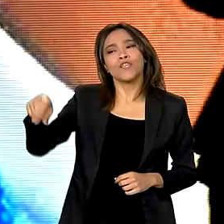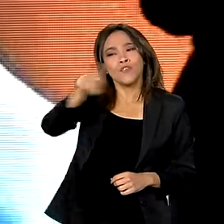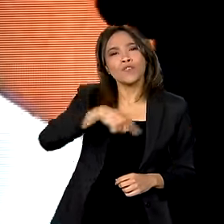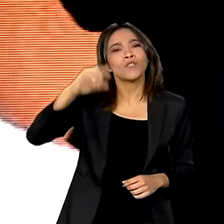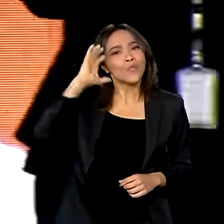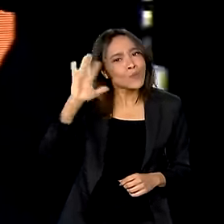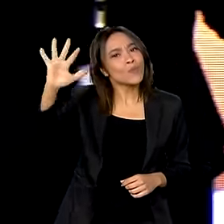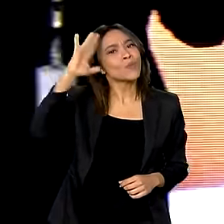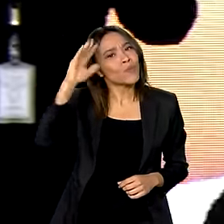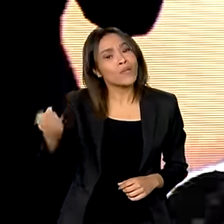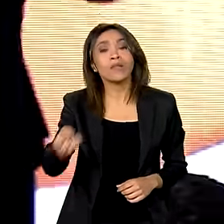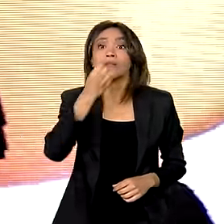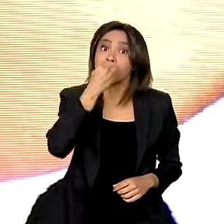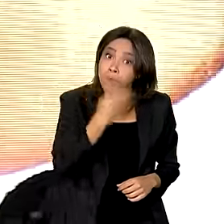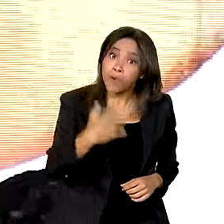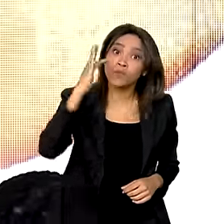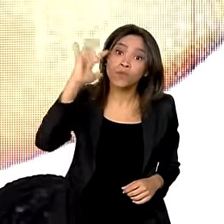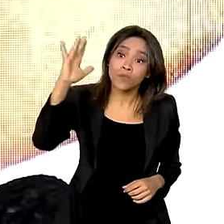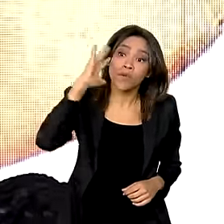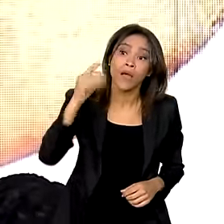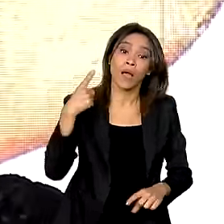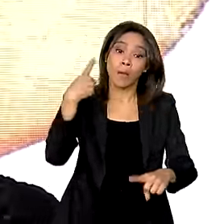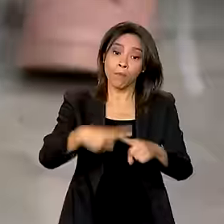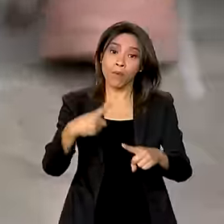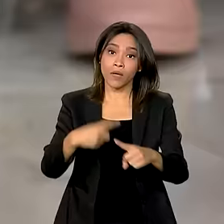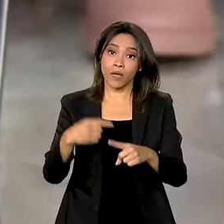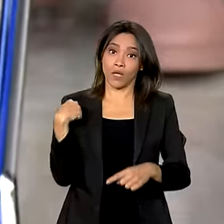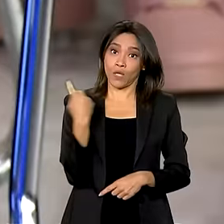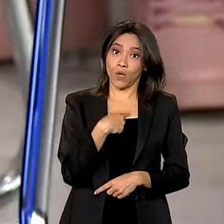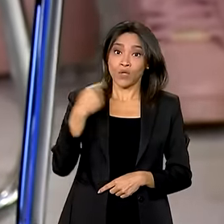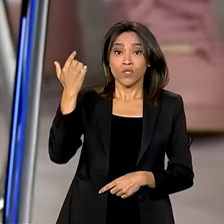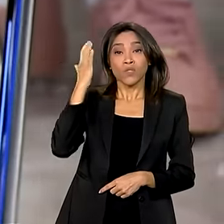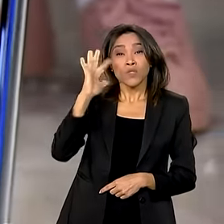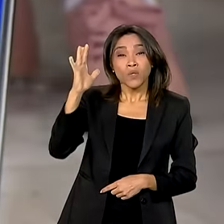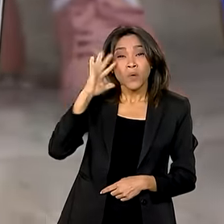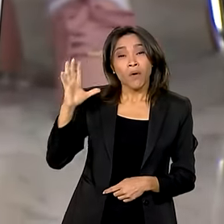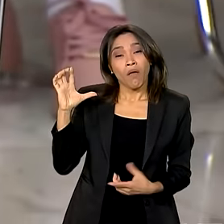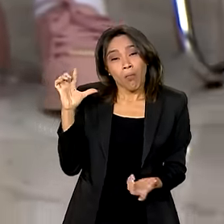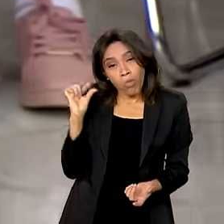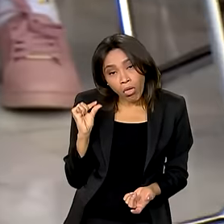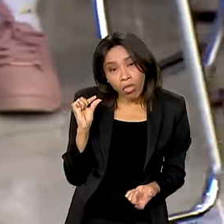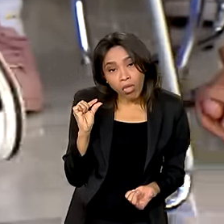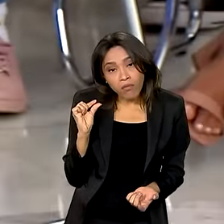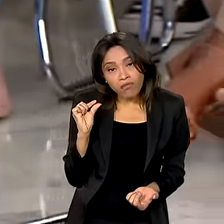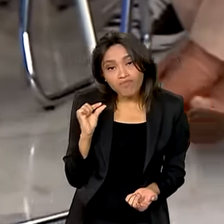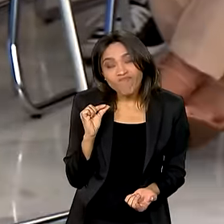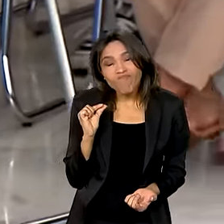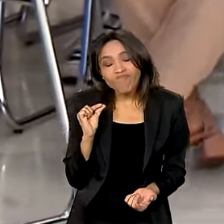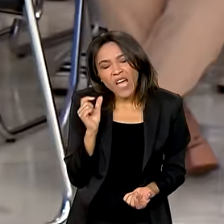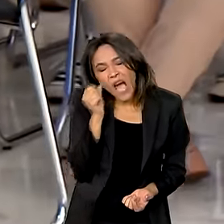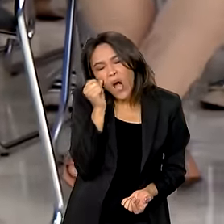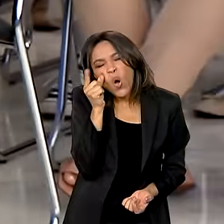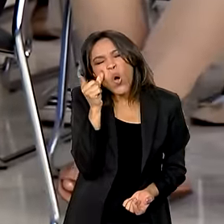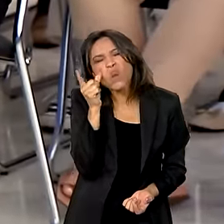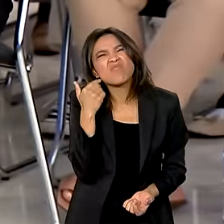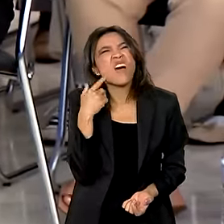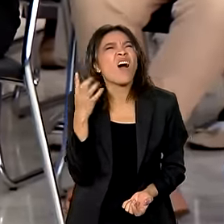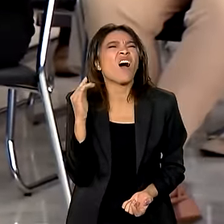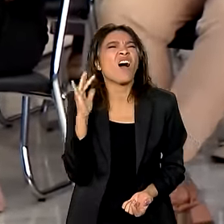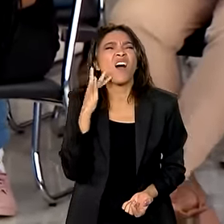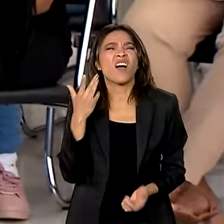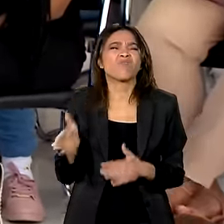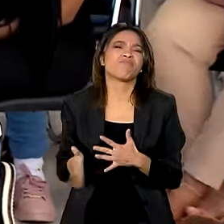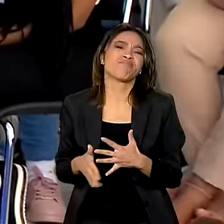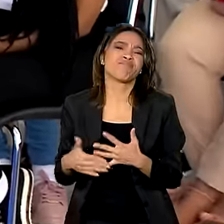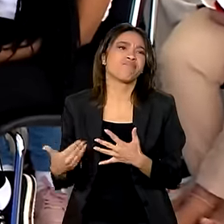alto. E é bom sonhar. Porque quando a gente sonha pequeno, a gente acorda e nem lembra do sonho.